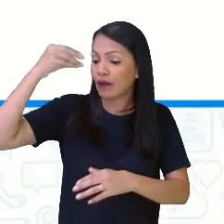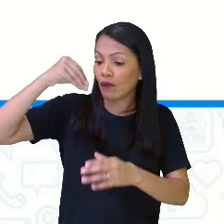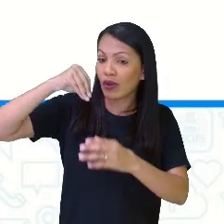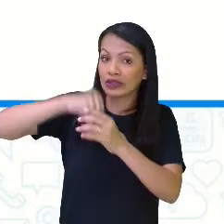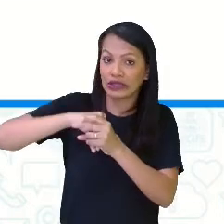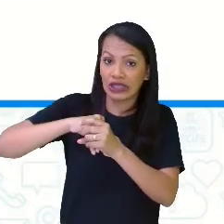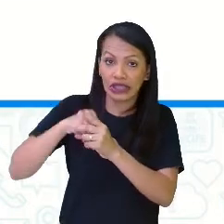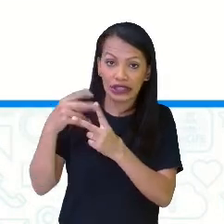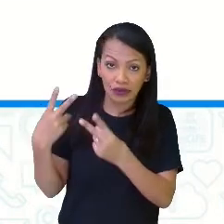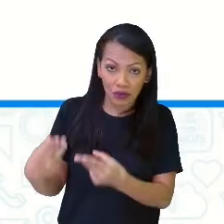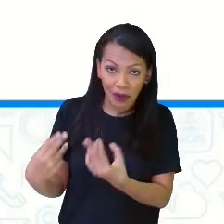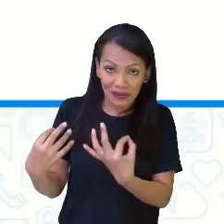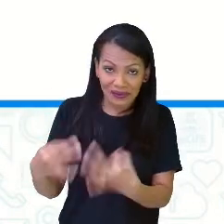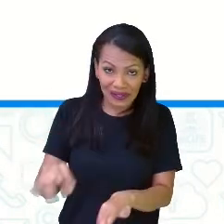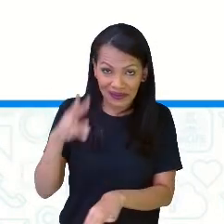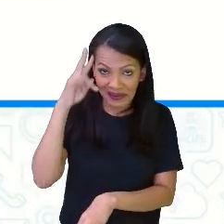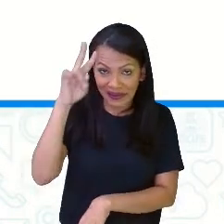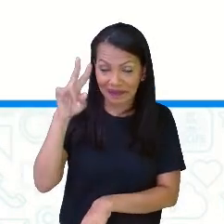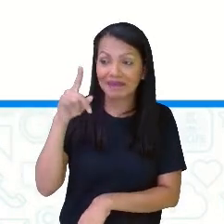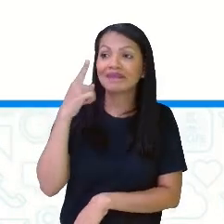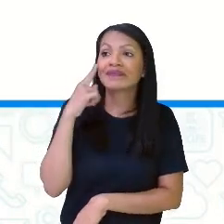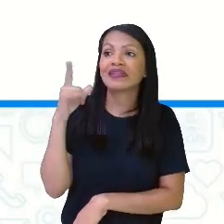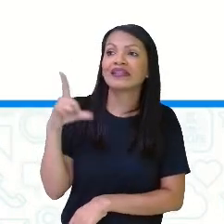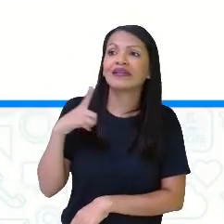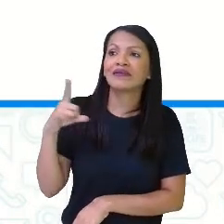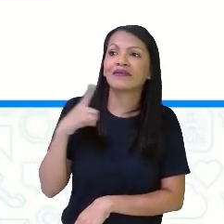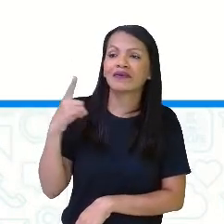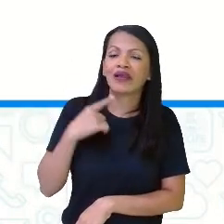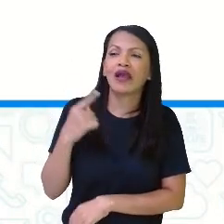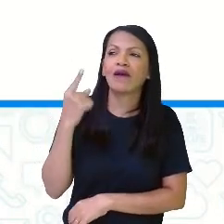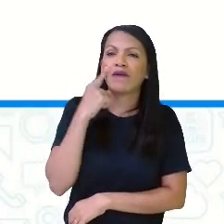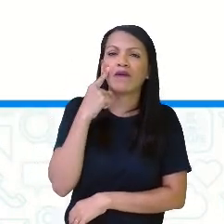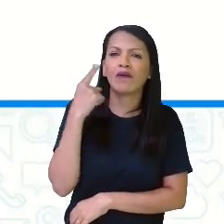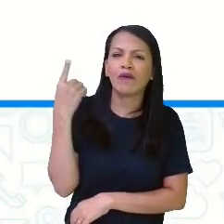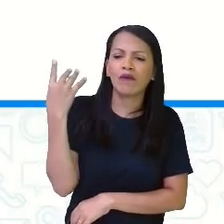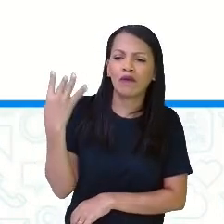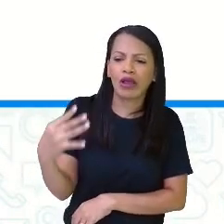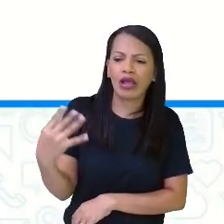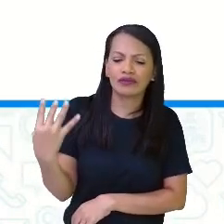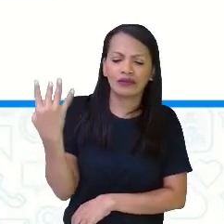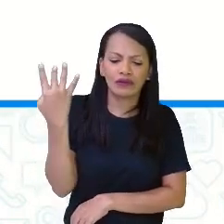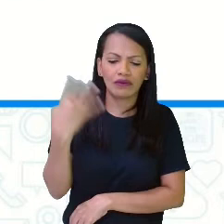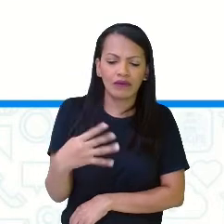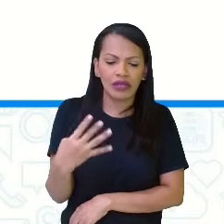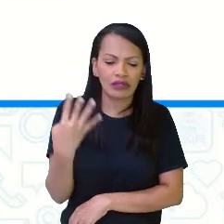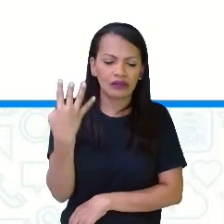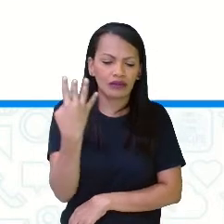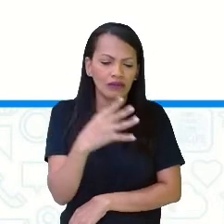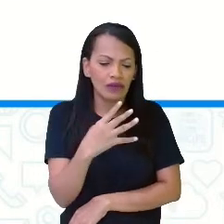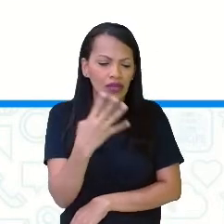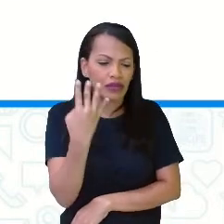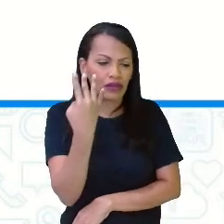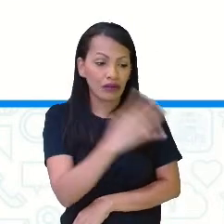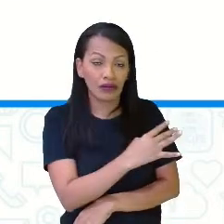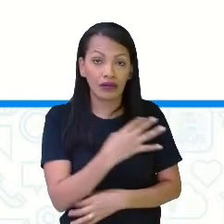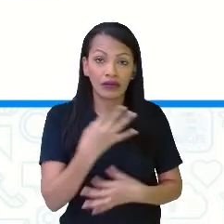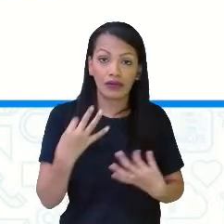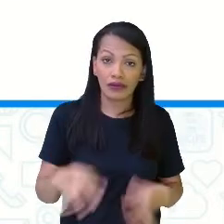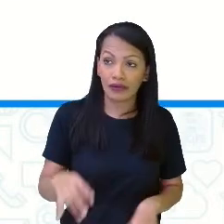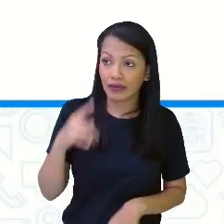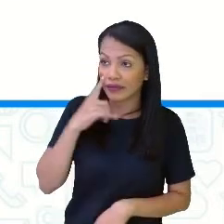vocês estão vendo aqui. Tem 4 pessoas no primeiro grupo, 4 no segundo, no terceiro, no quarto e no quinto.